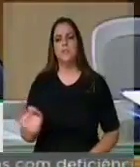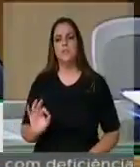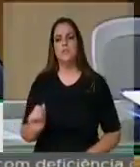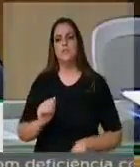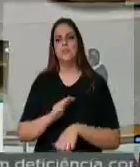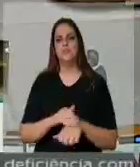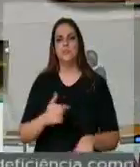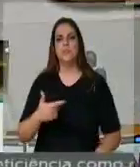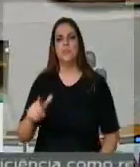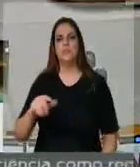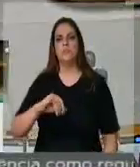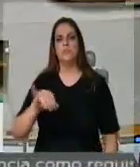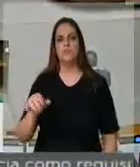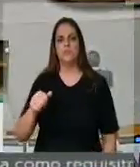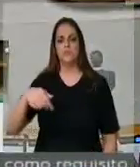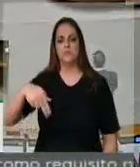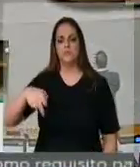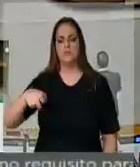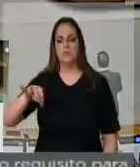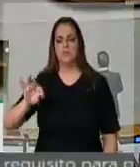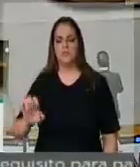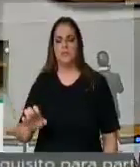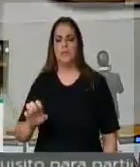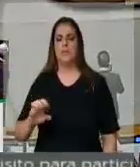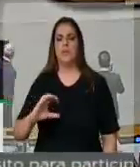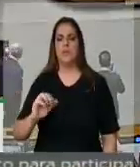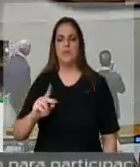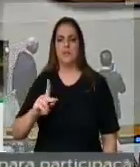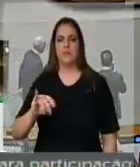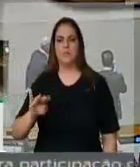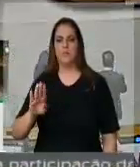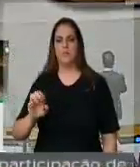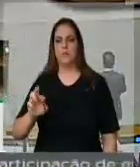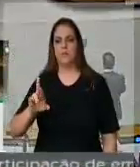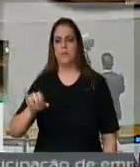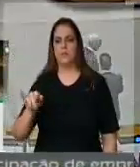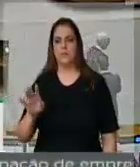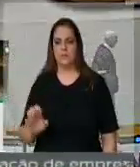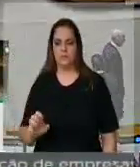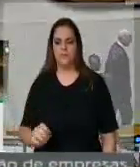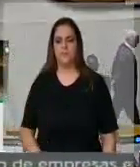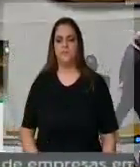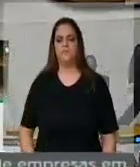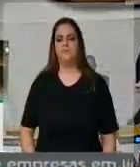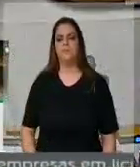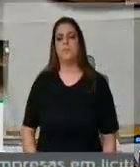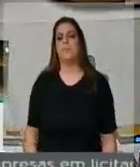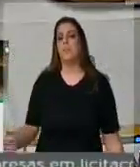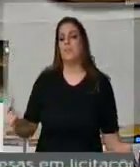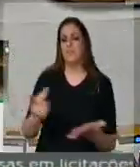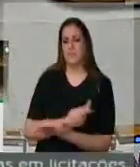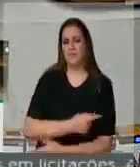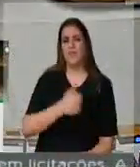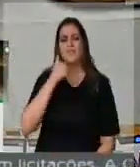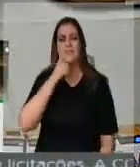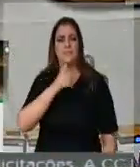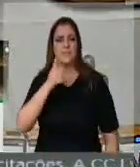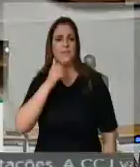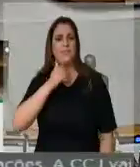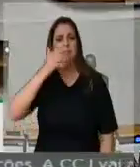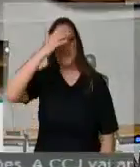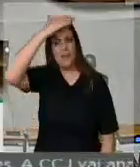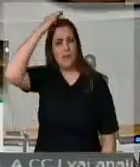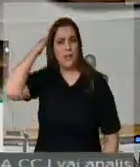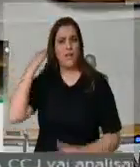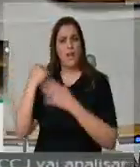Senhor presidente. Seguido, deputada Herculane Passos. O escapelamento de meninas e mulheres nos barcos da Amazônia ainda causa